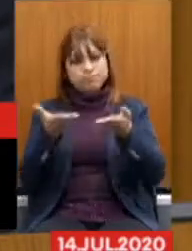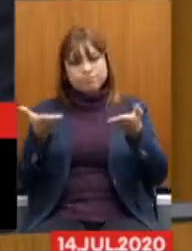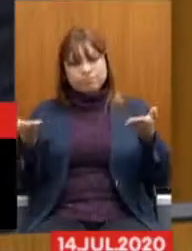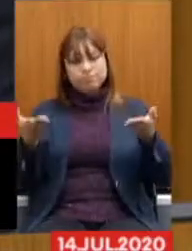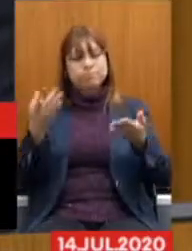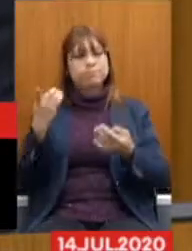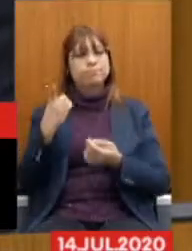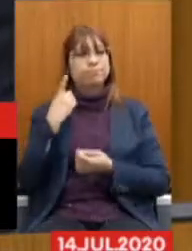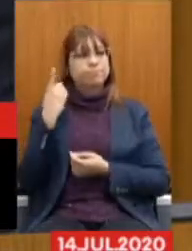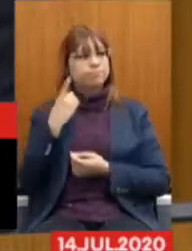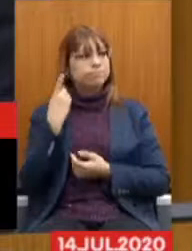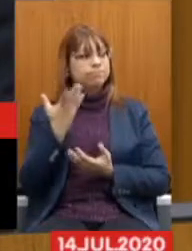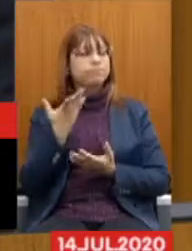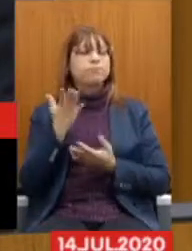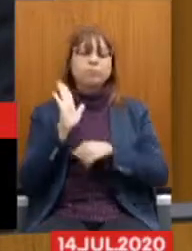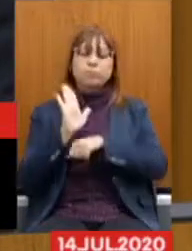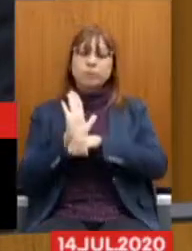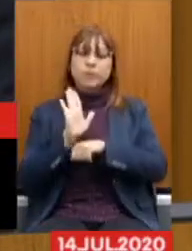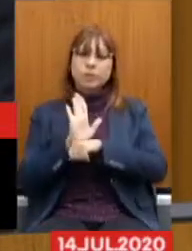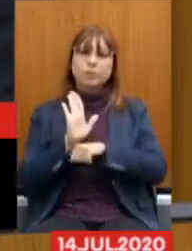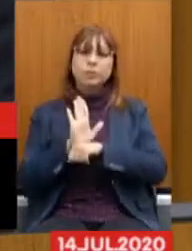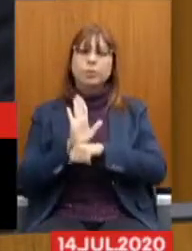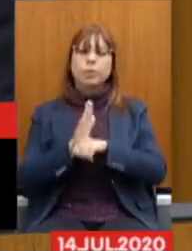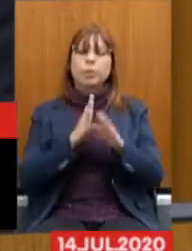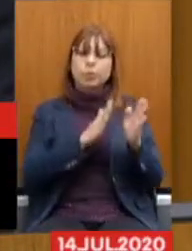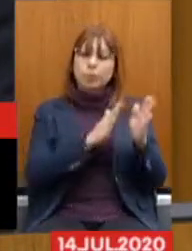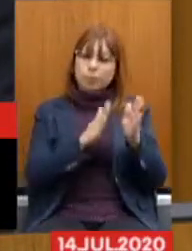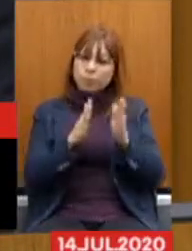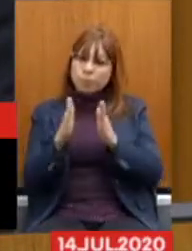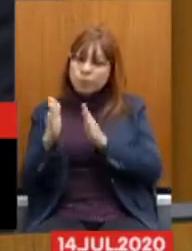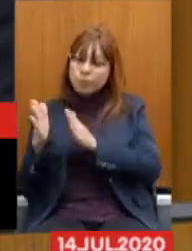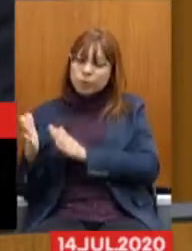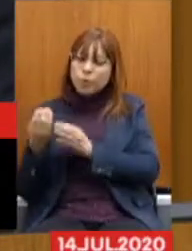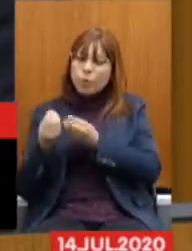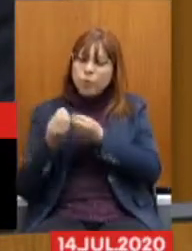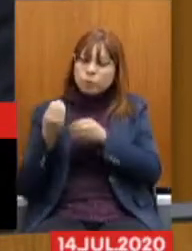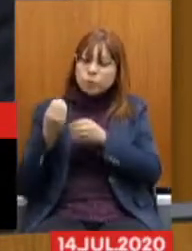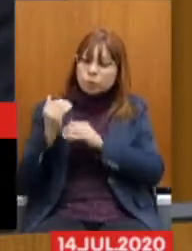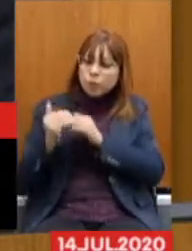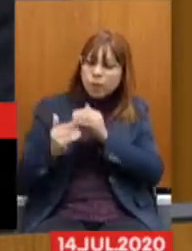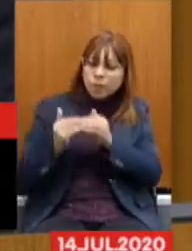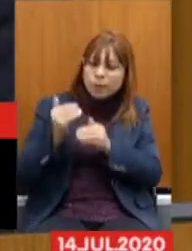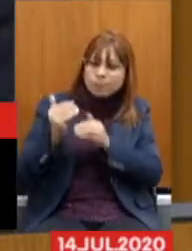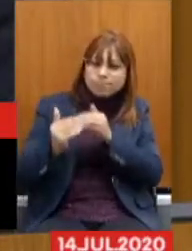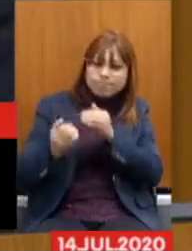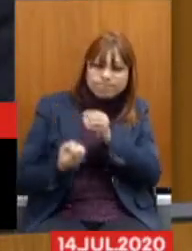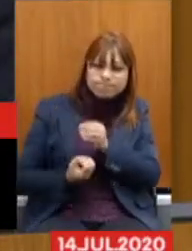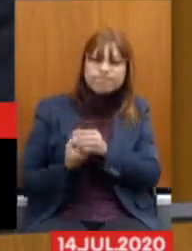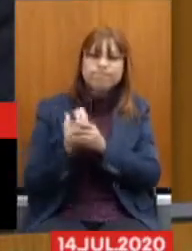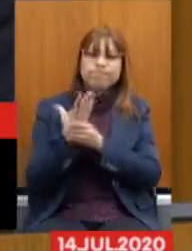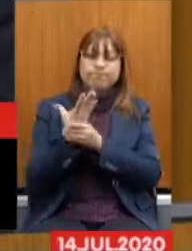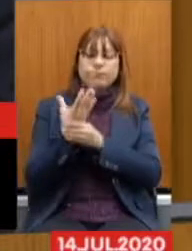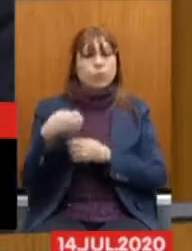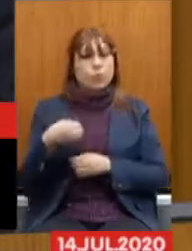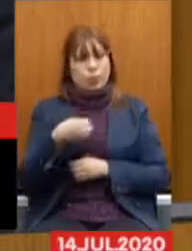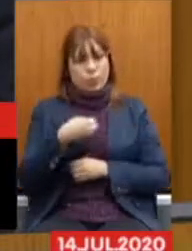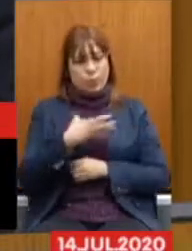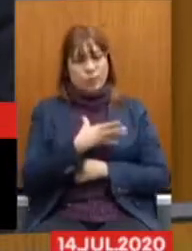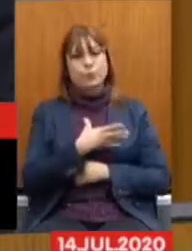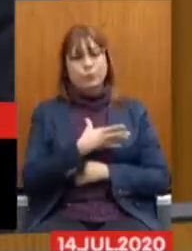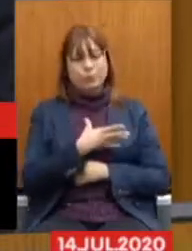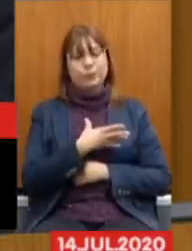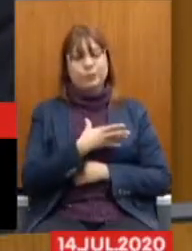excelências para contribuir neste processo de construção de uma nova previdência